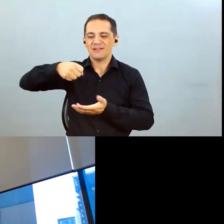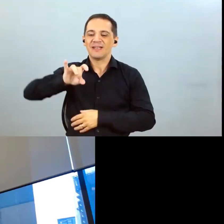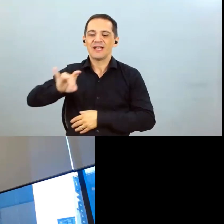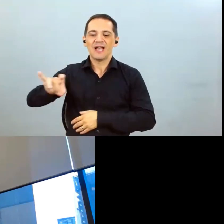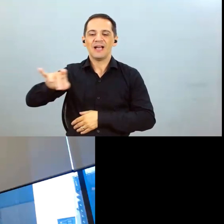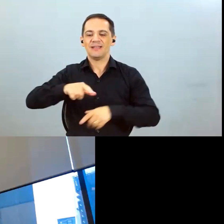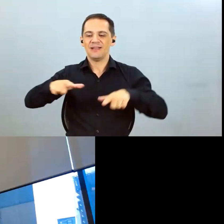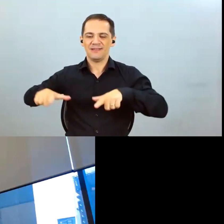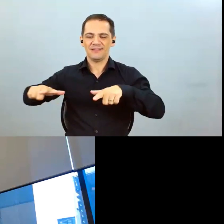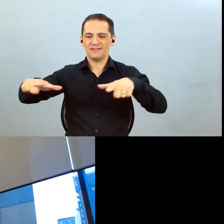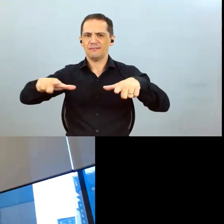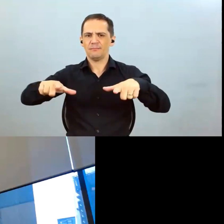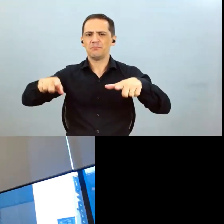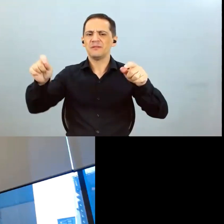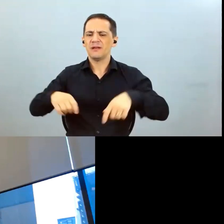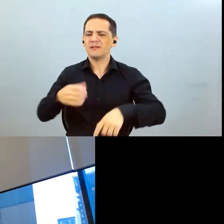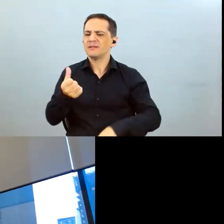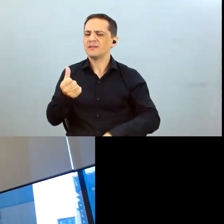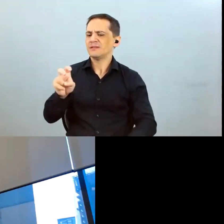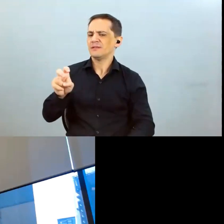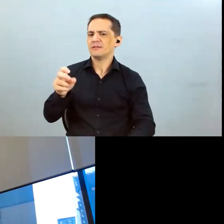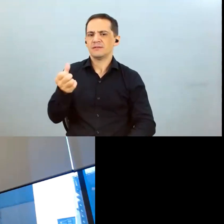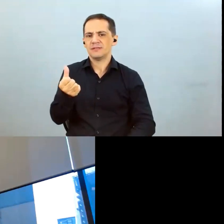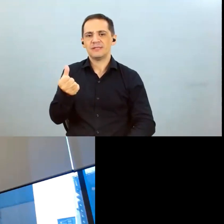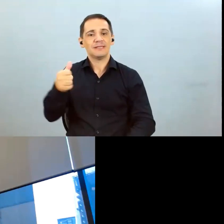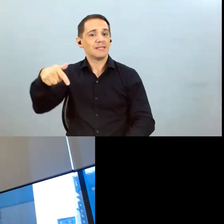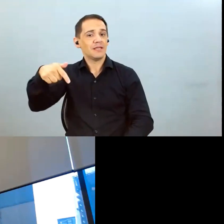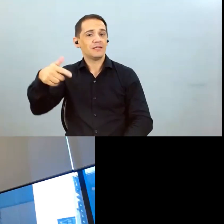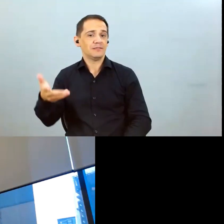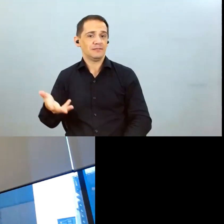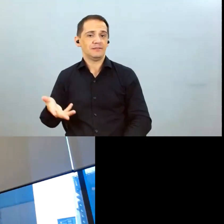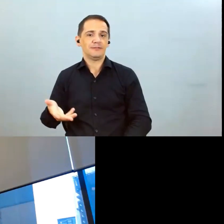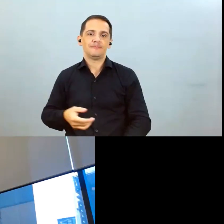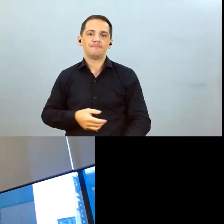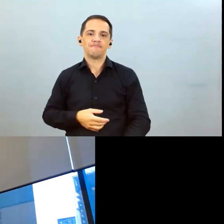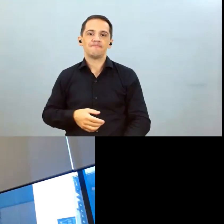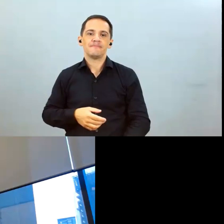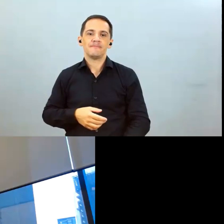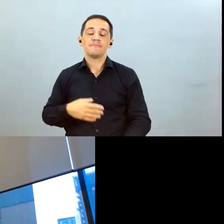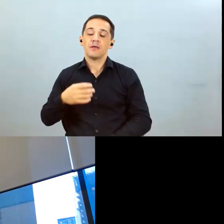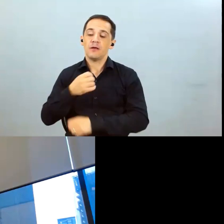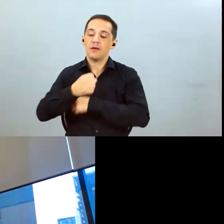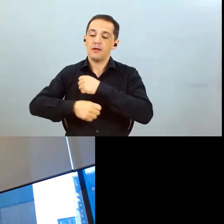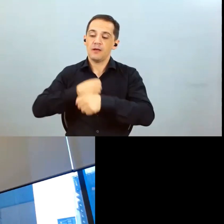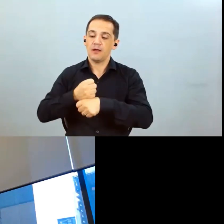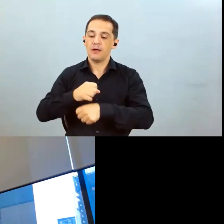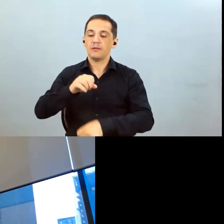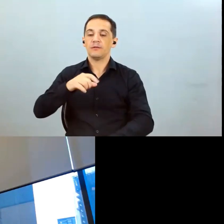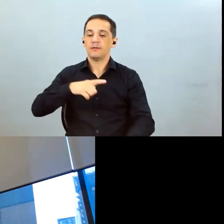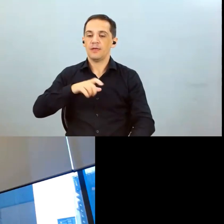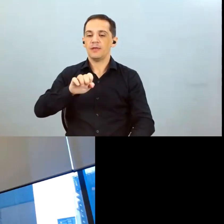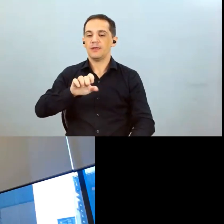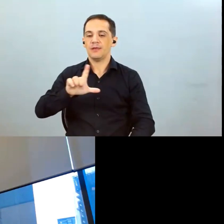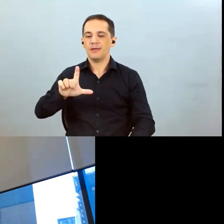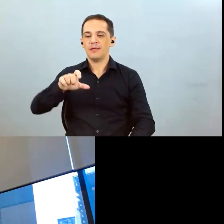produzir 65 67 sacos por hectare então nós estamos com a expectativa que no ano de EUNIN que talvez com não tanta